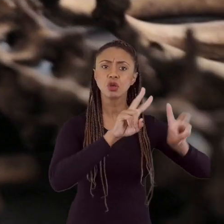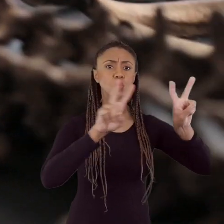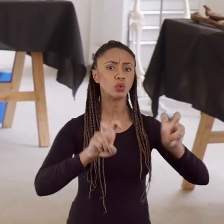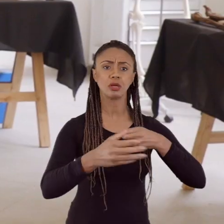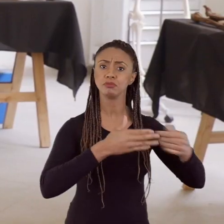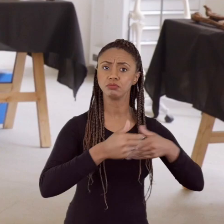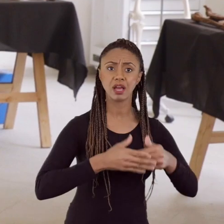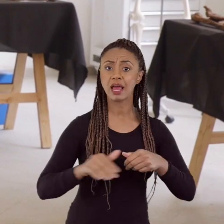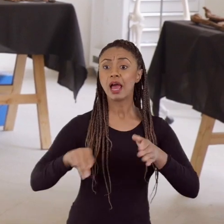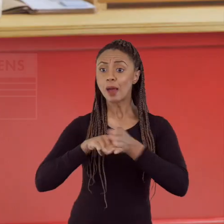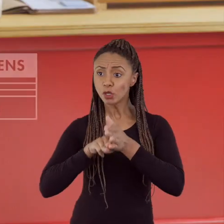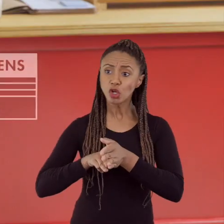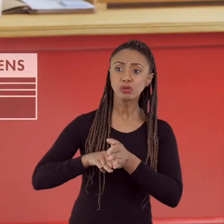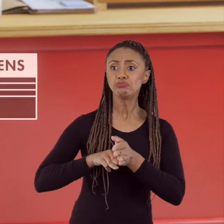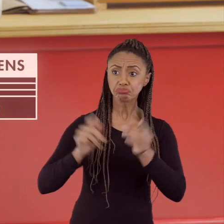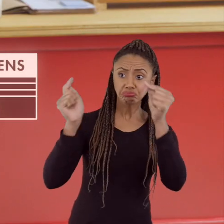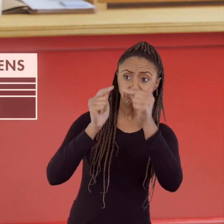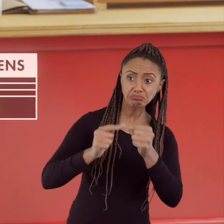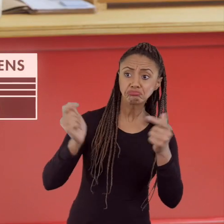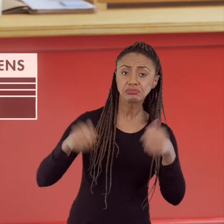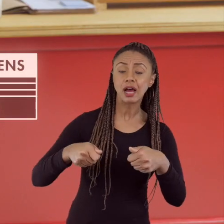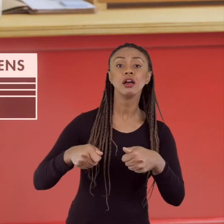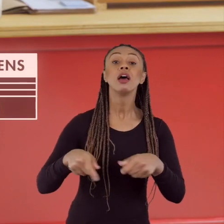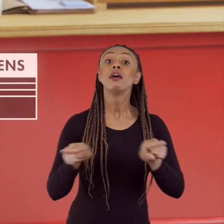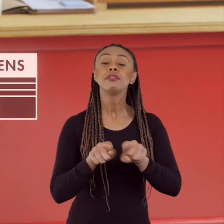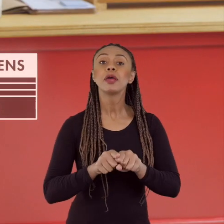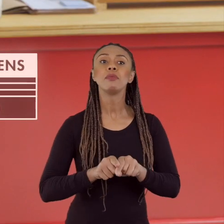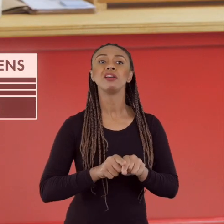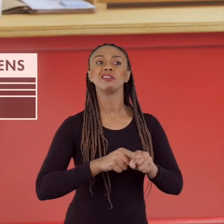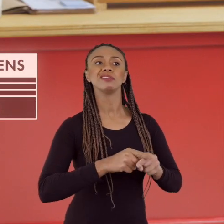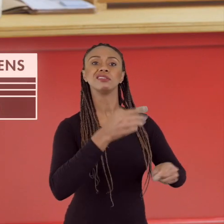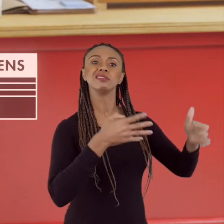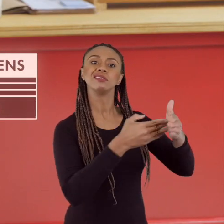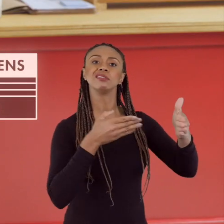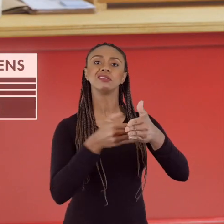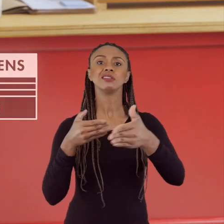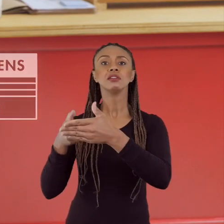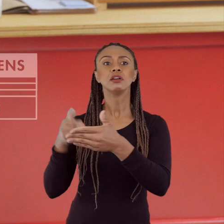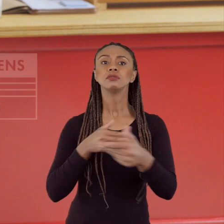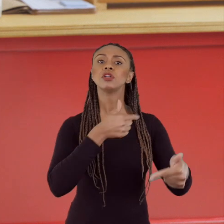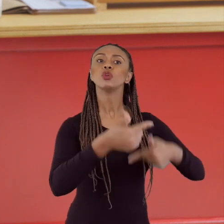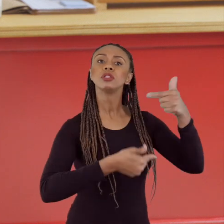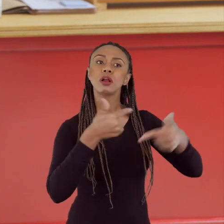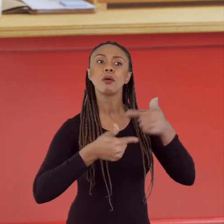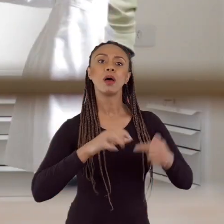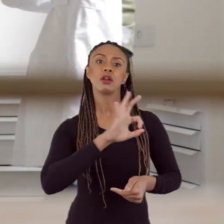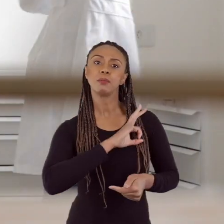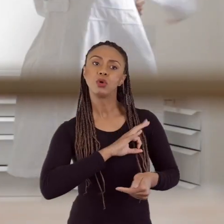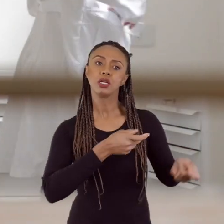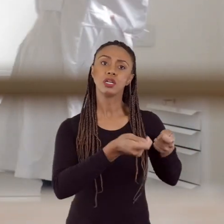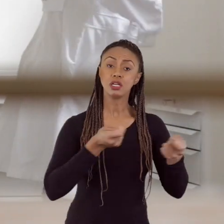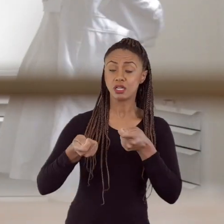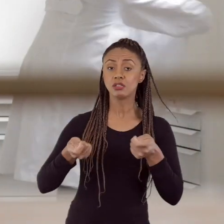pesquisa no tema que a gente quer, com a metodologia que a gente acha melhor, e sem a censura que a gente encontra naqueles trabalhos